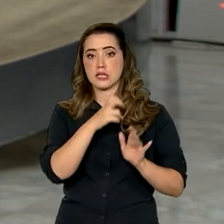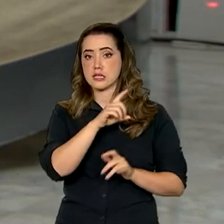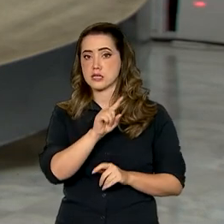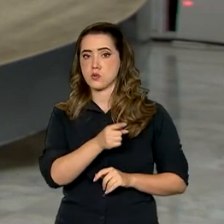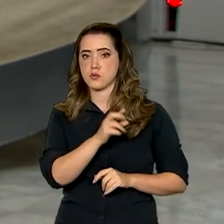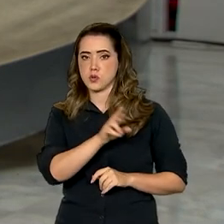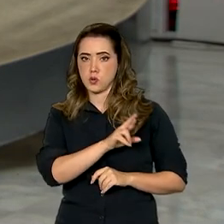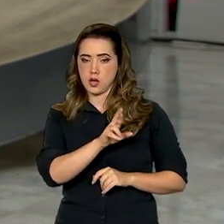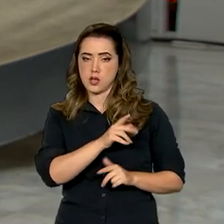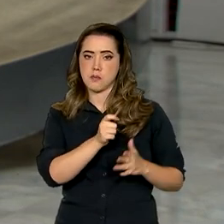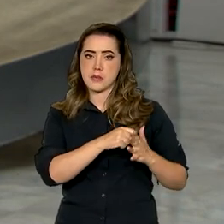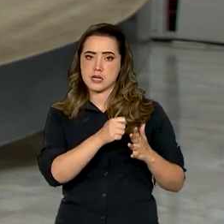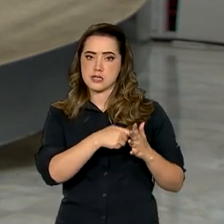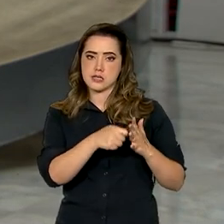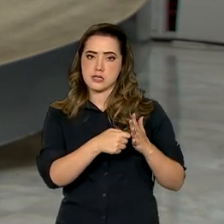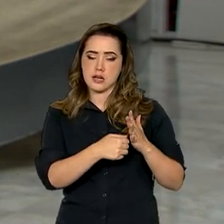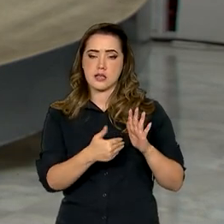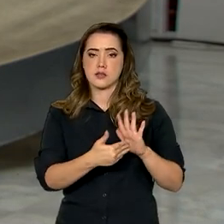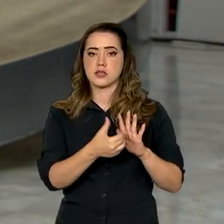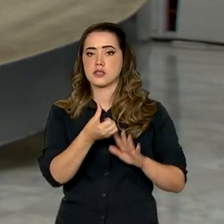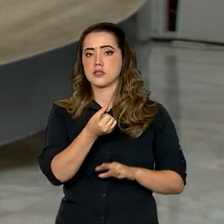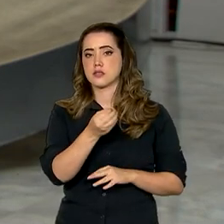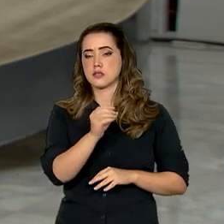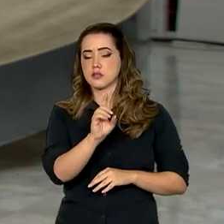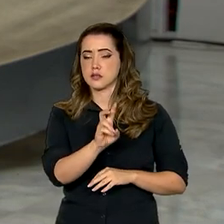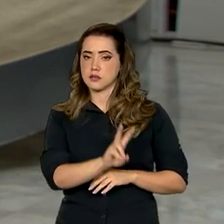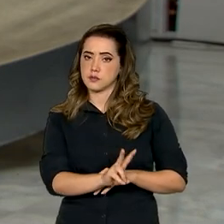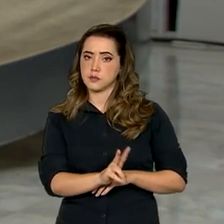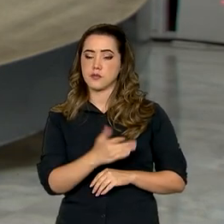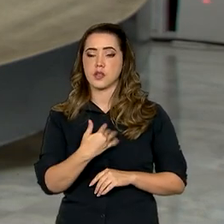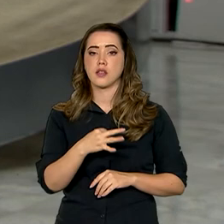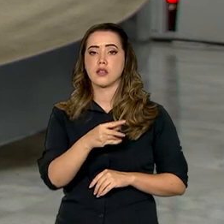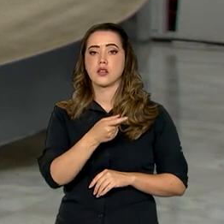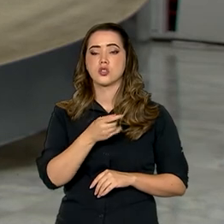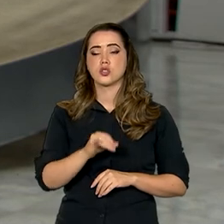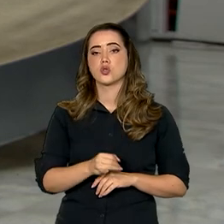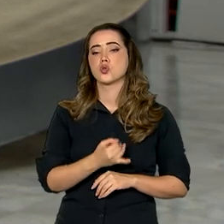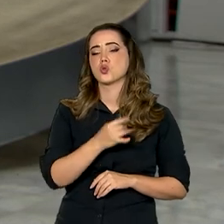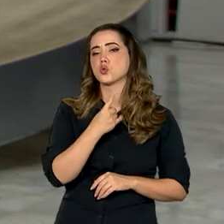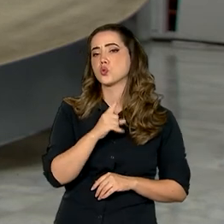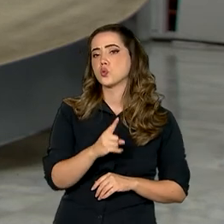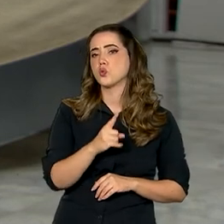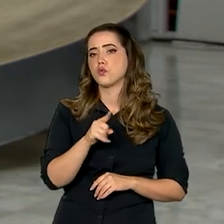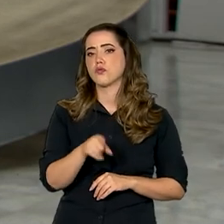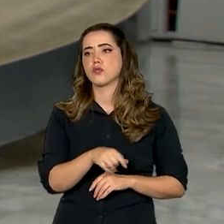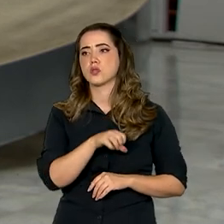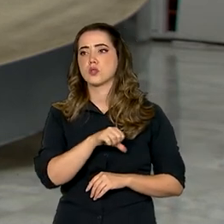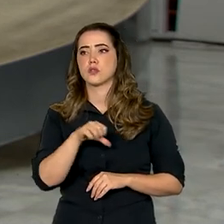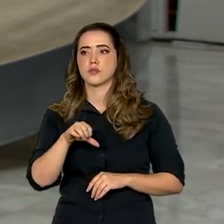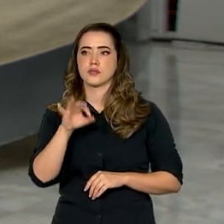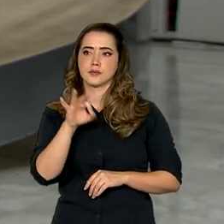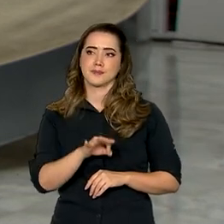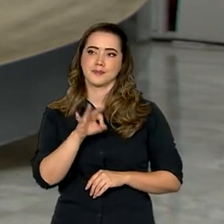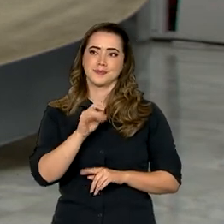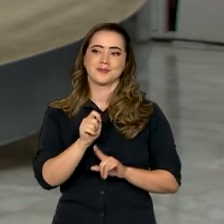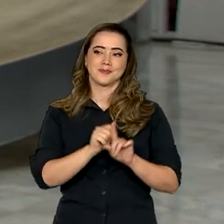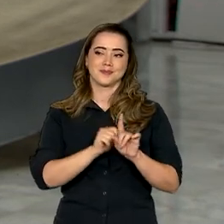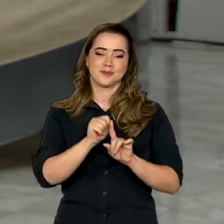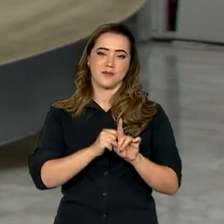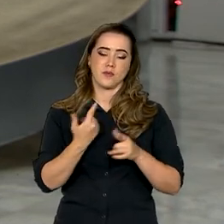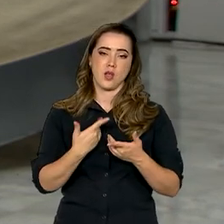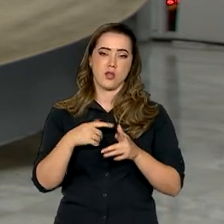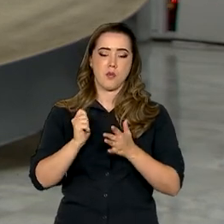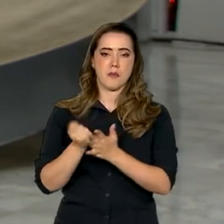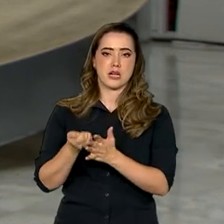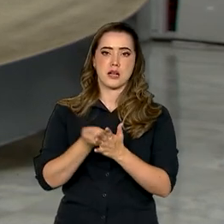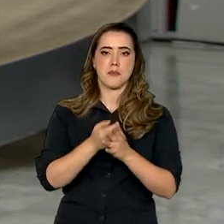parcelados em até 60 vezes. A taxa de juros é de 1,99% ao mês e a parcela